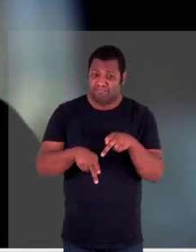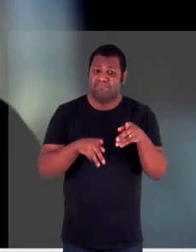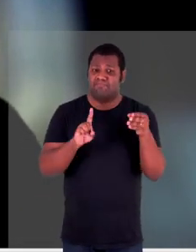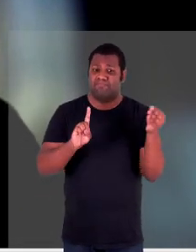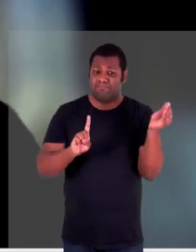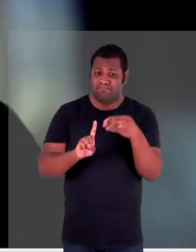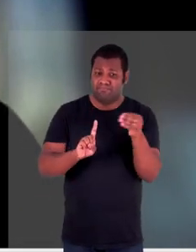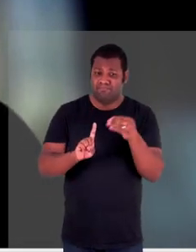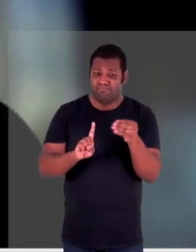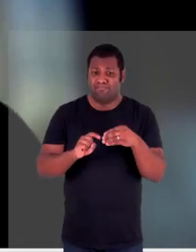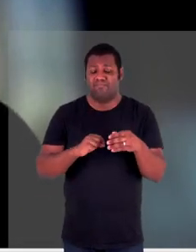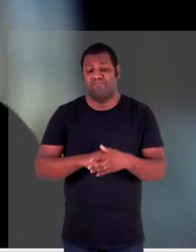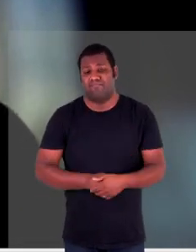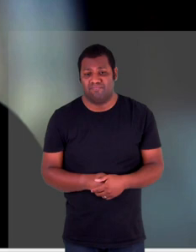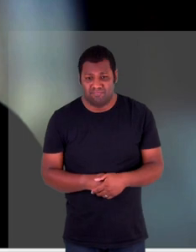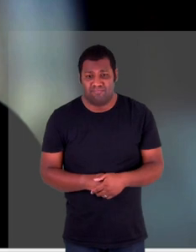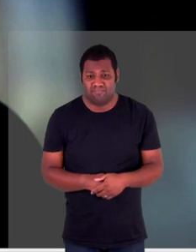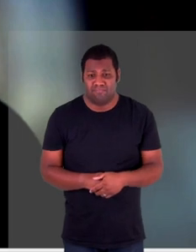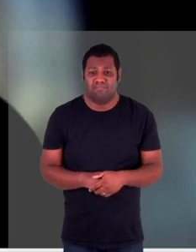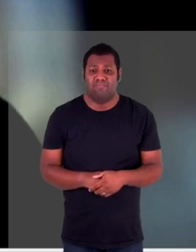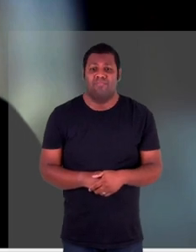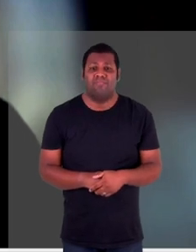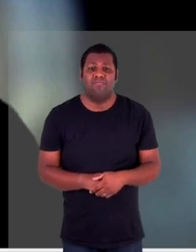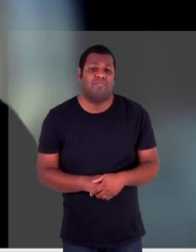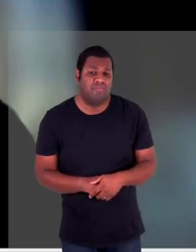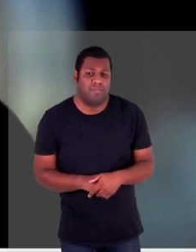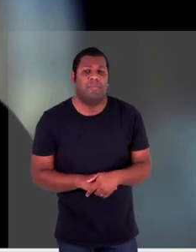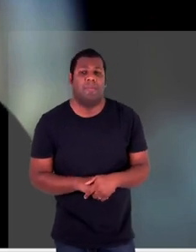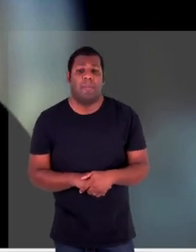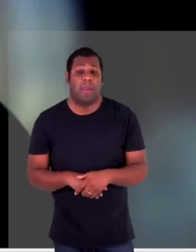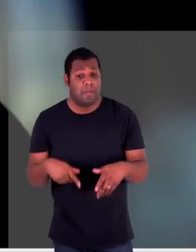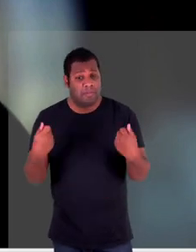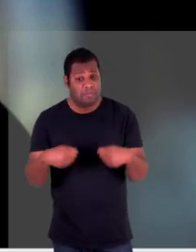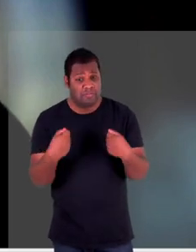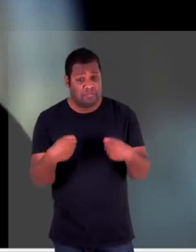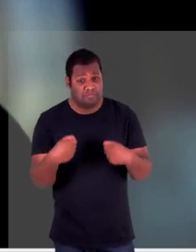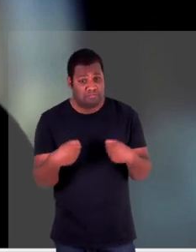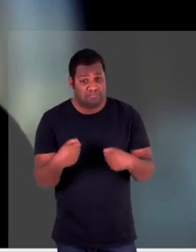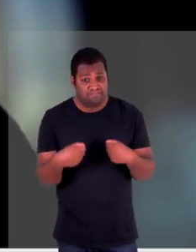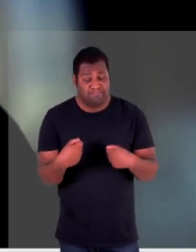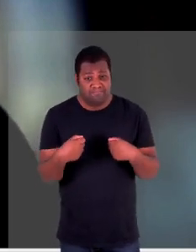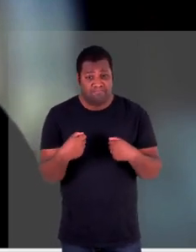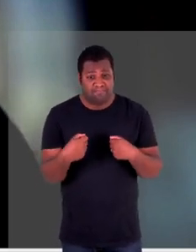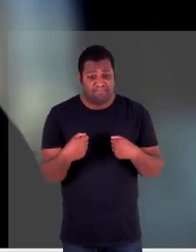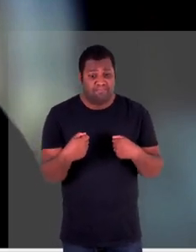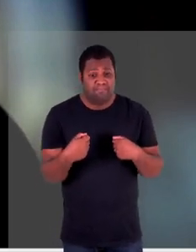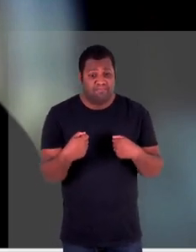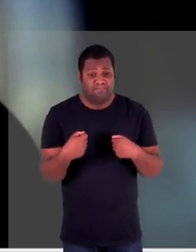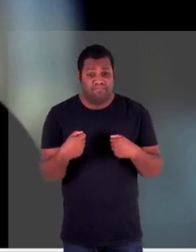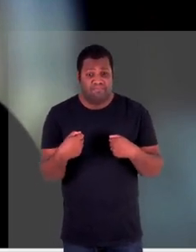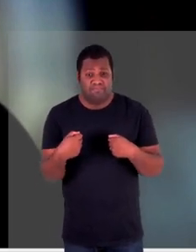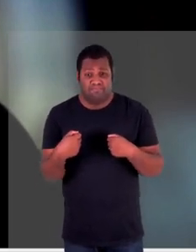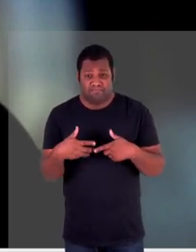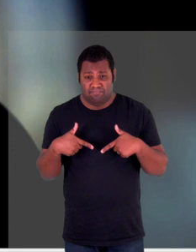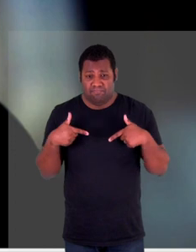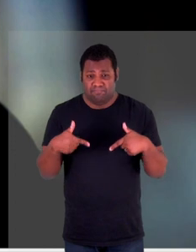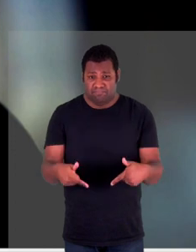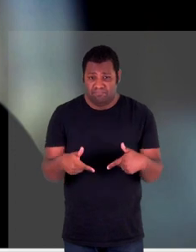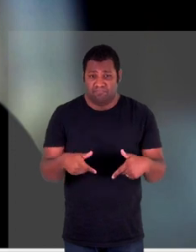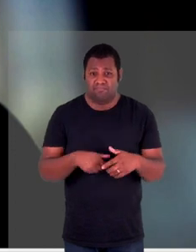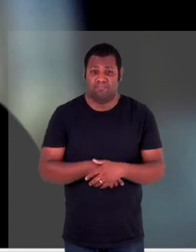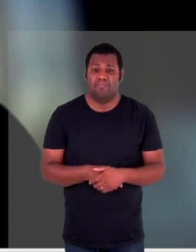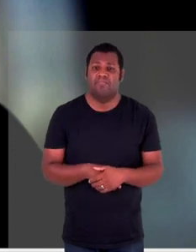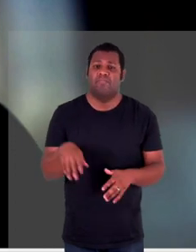um inimigo e tem que cometer atos que eles nunca cometeriam no seu dia a dia como o professor